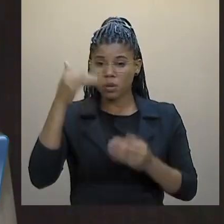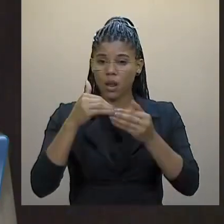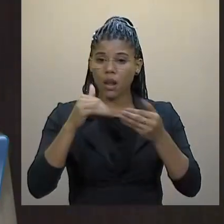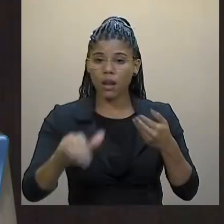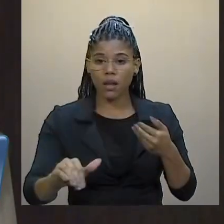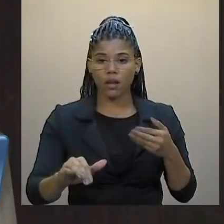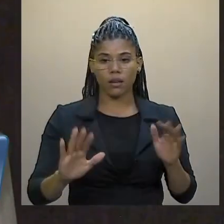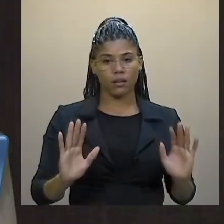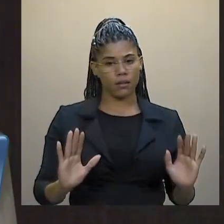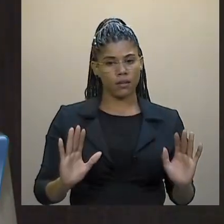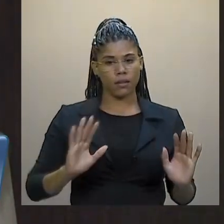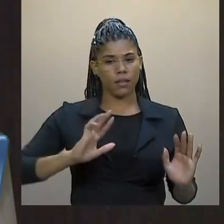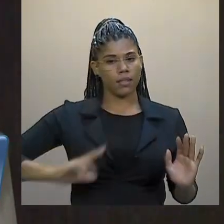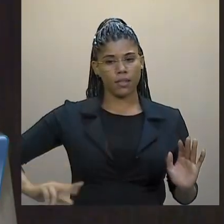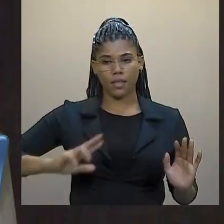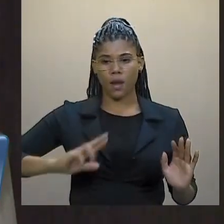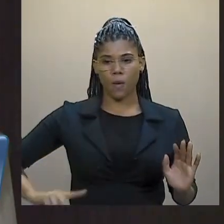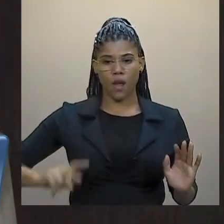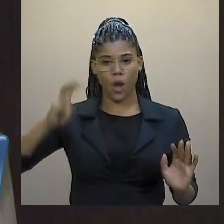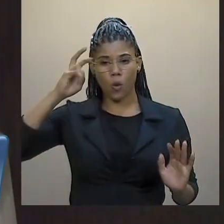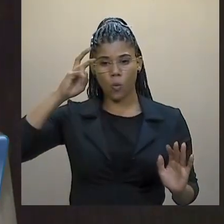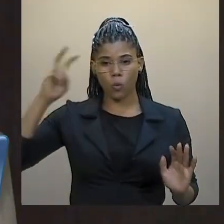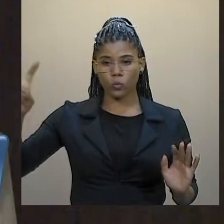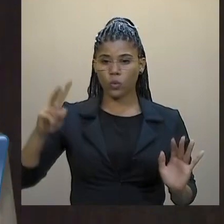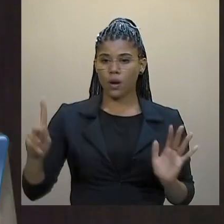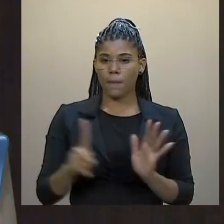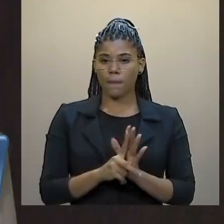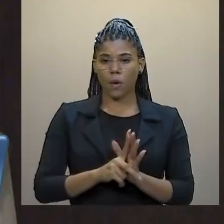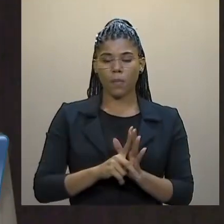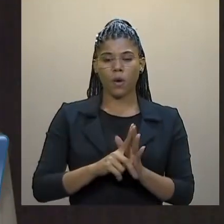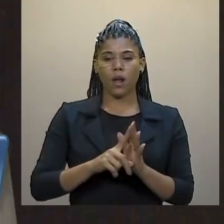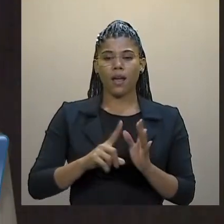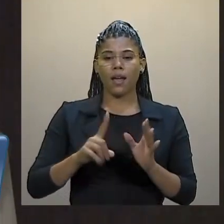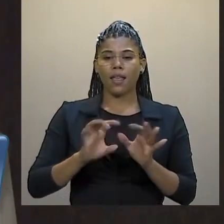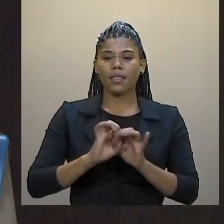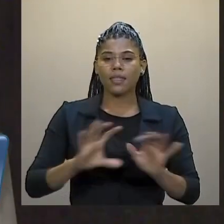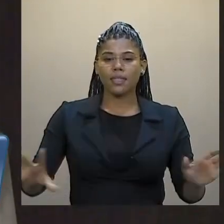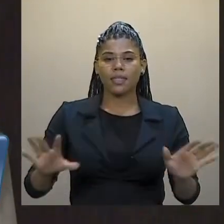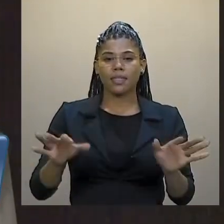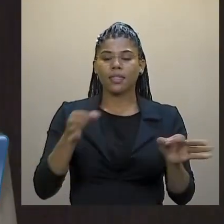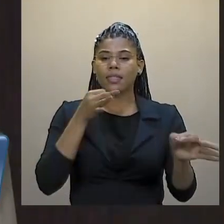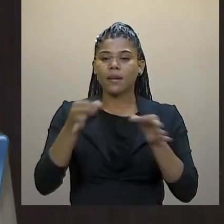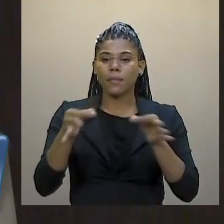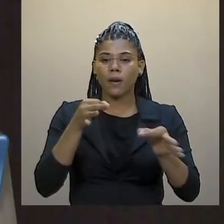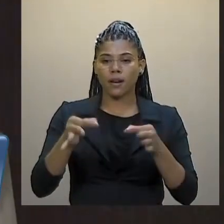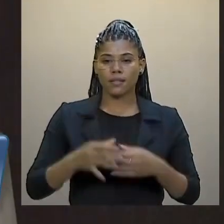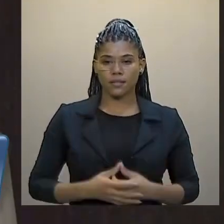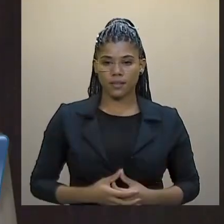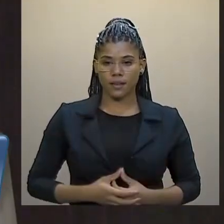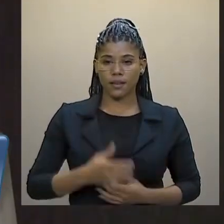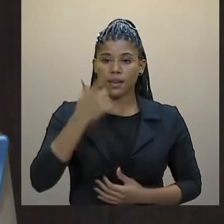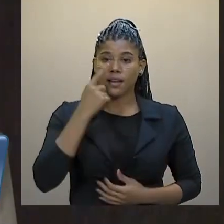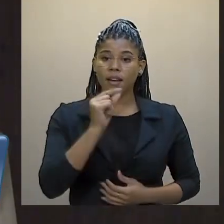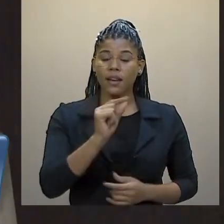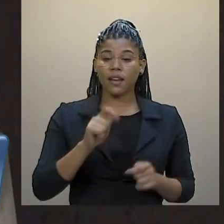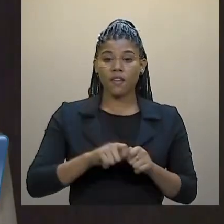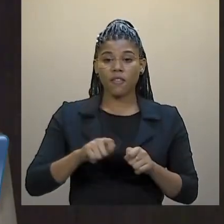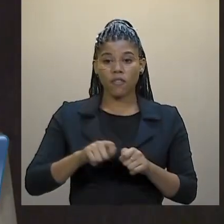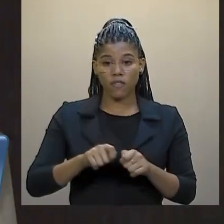não é cultura das democracias. Quem faz isso ou quem se